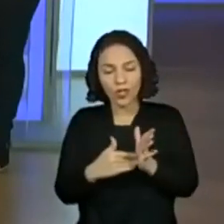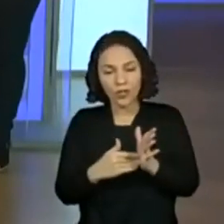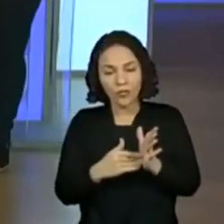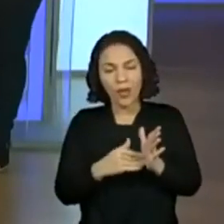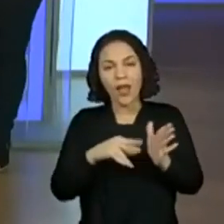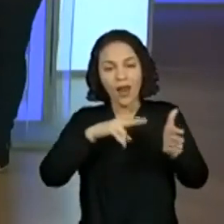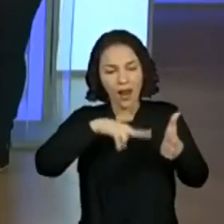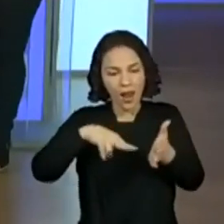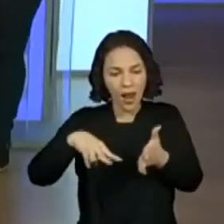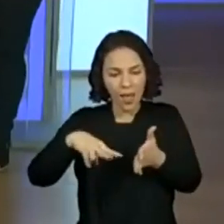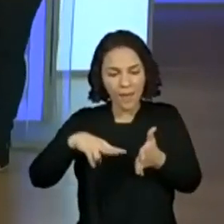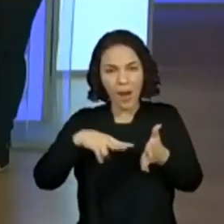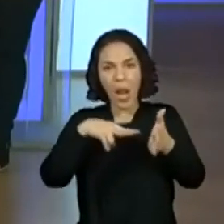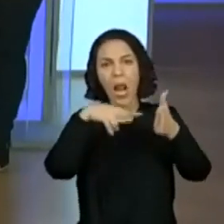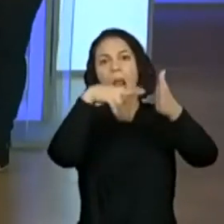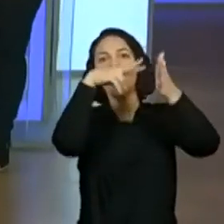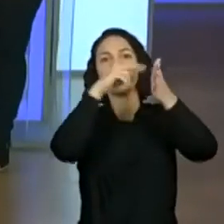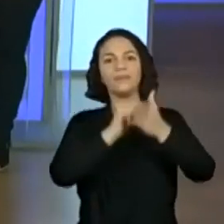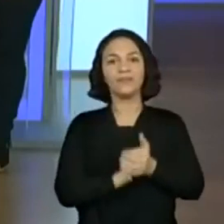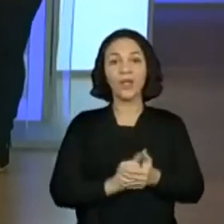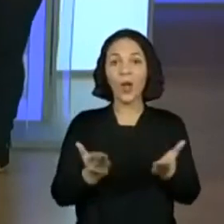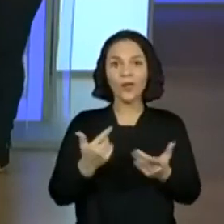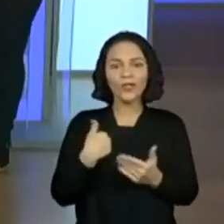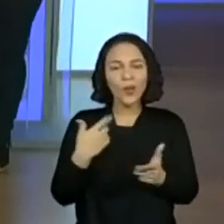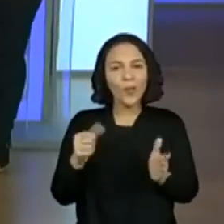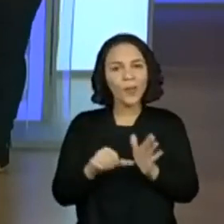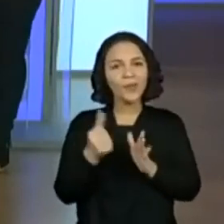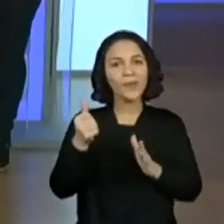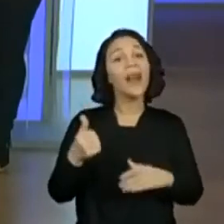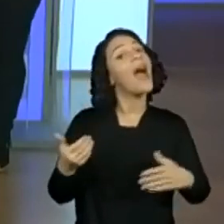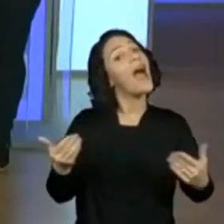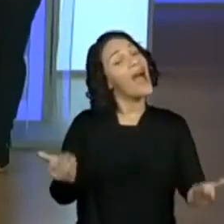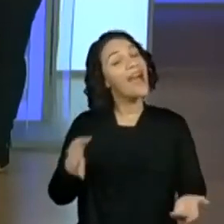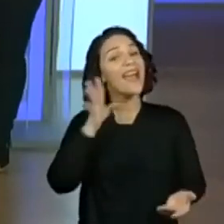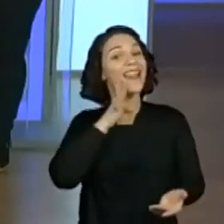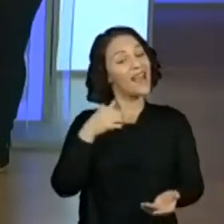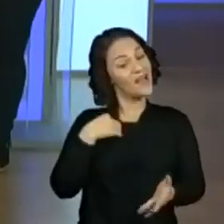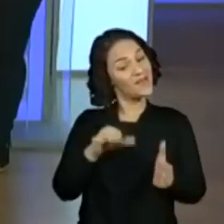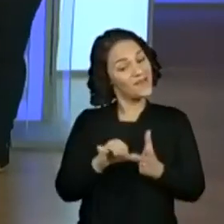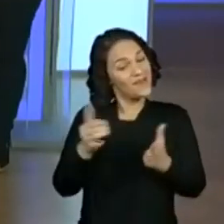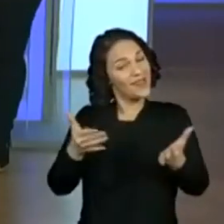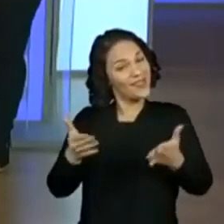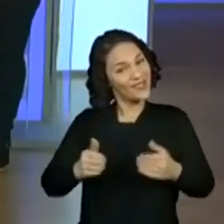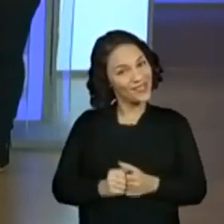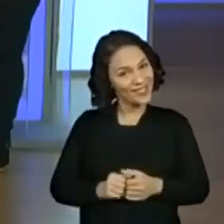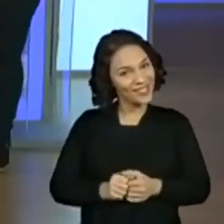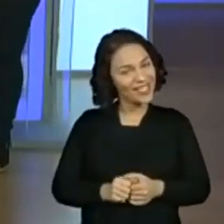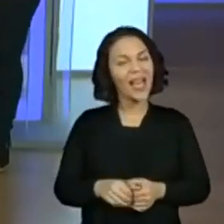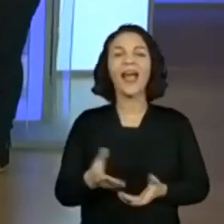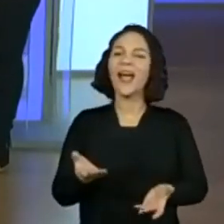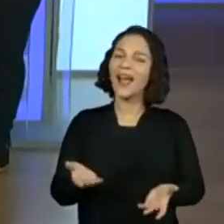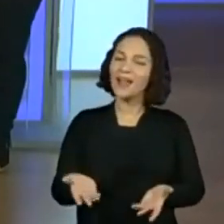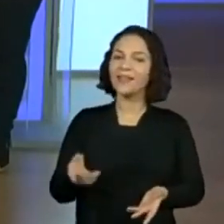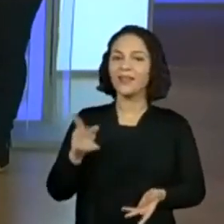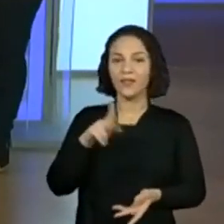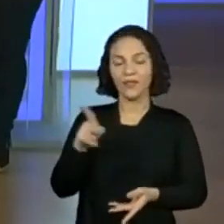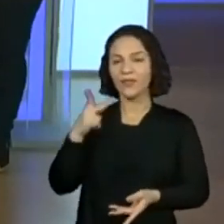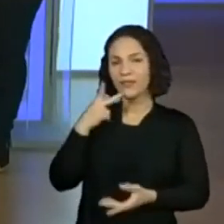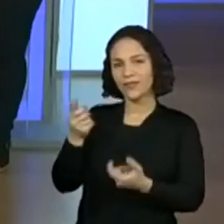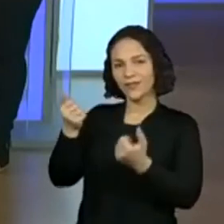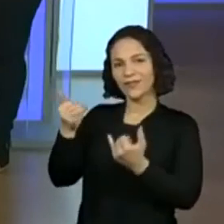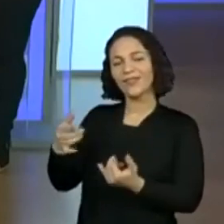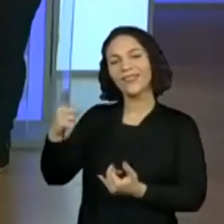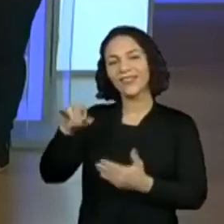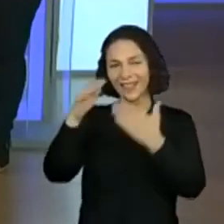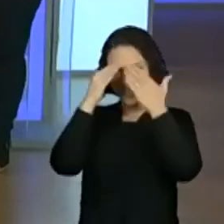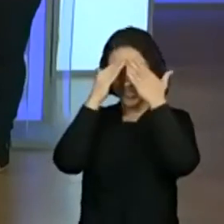Uau, você é a primeira. Olha. Ah, os últimos serão os primeiros. você é a primeira. Ah, tá. A professora está contando que eles se